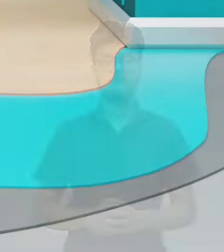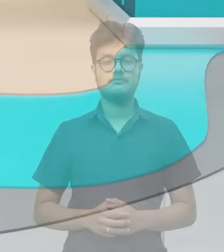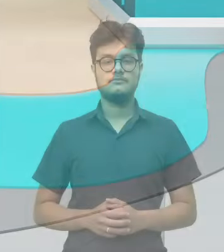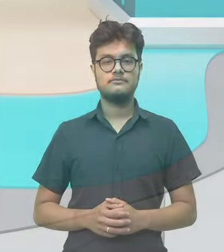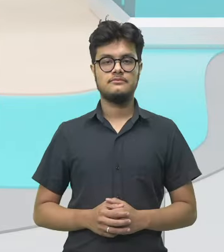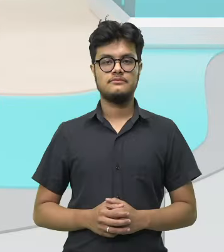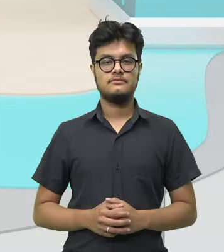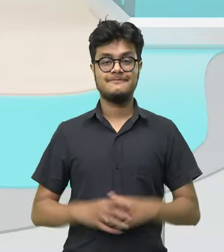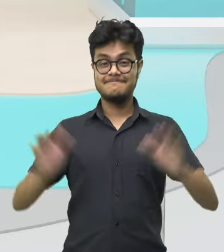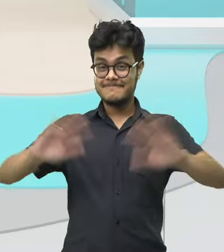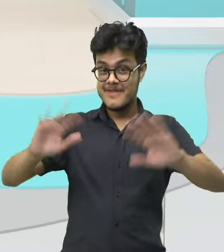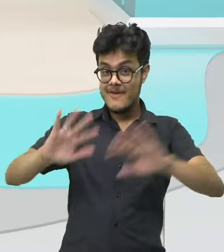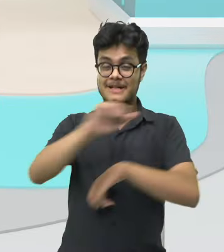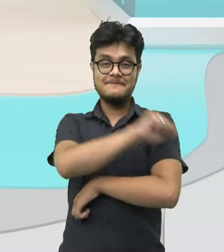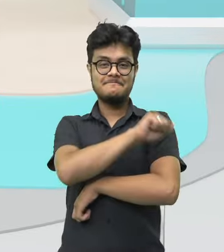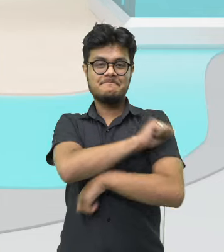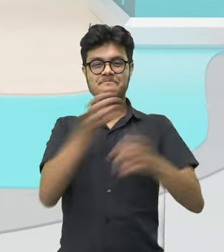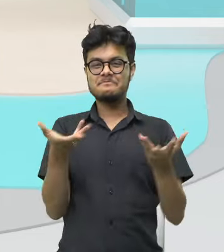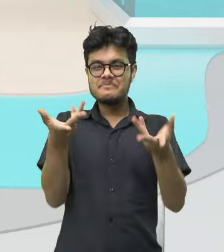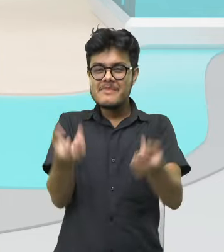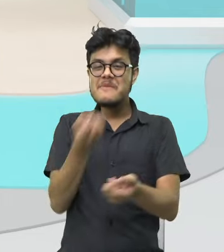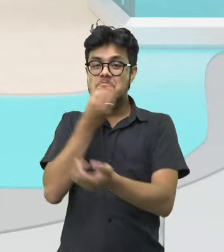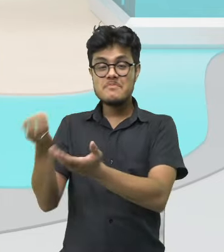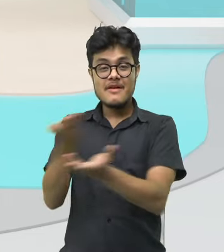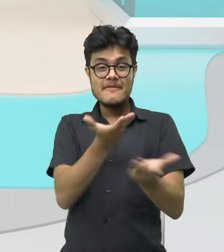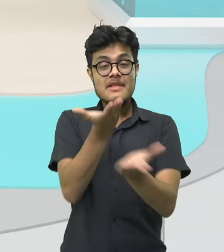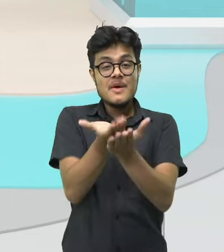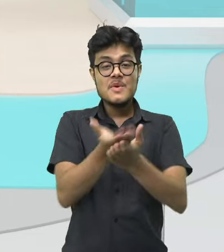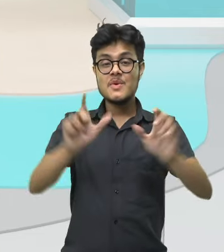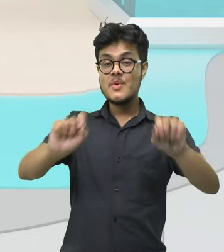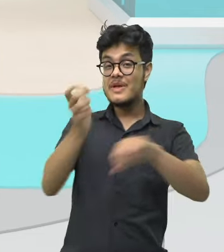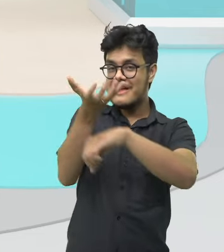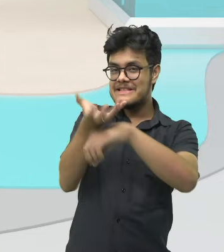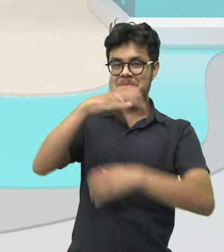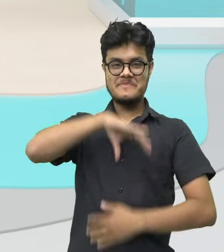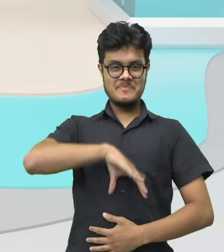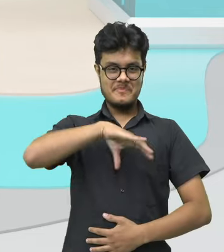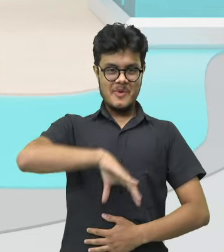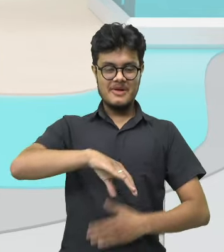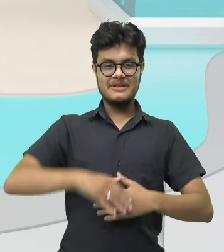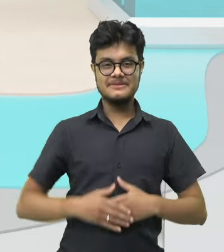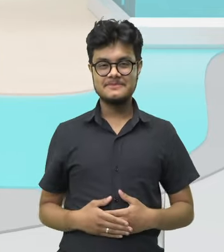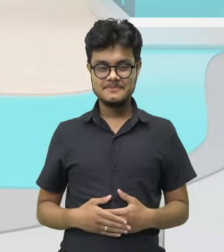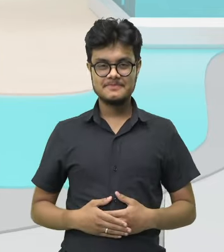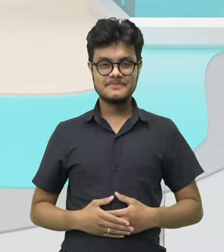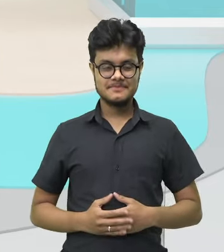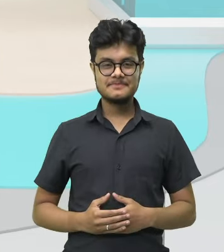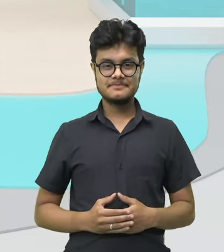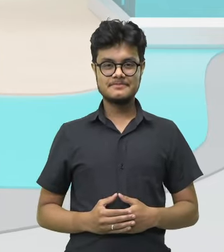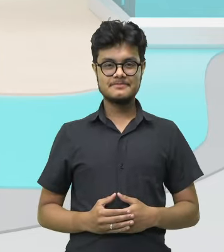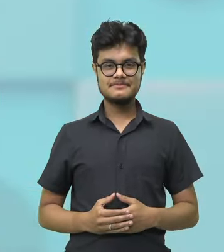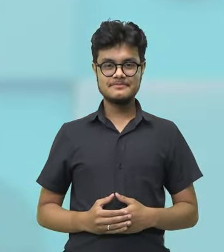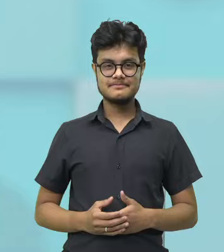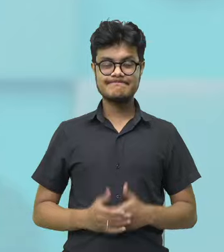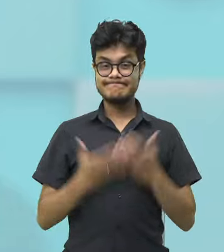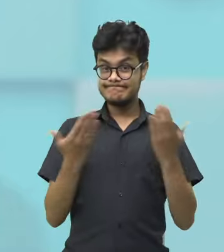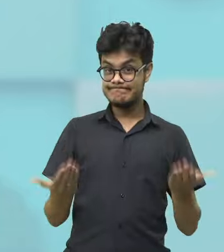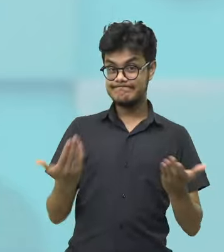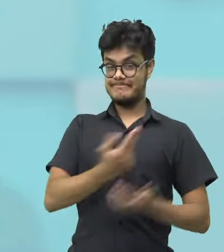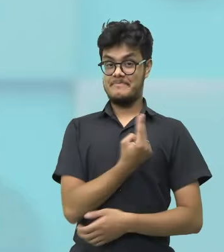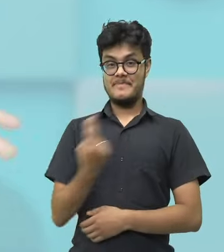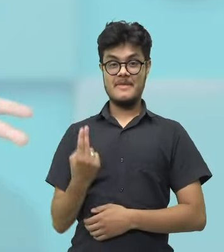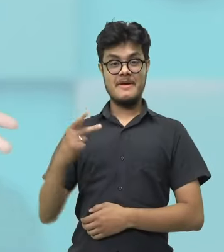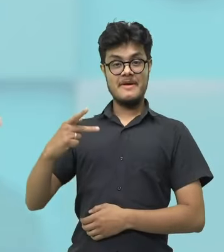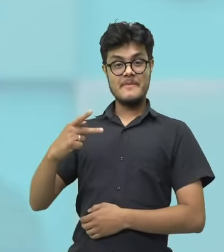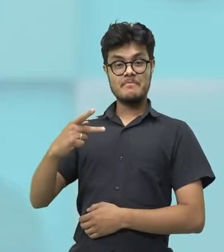Olá, queridos! Sejam muito bem-vindos a mais uma aula de Língua Portuguesa. Eu